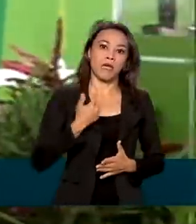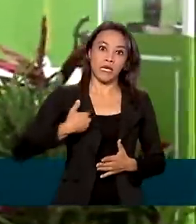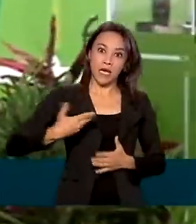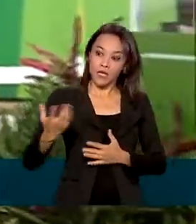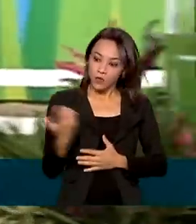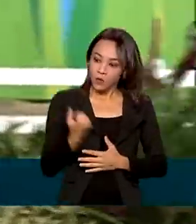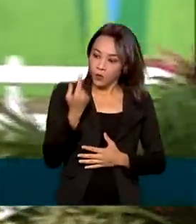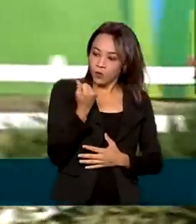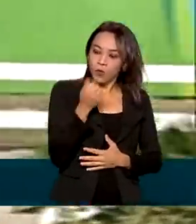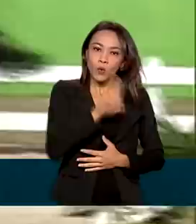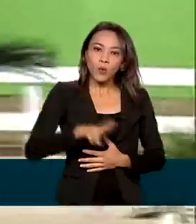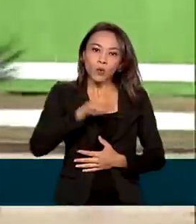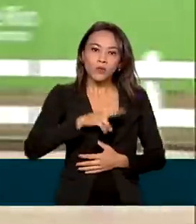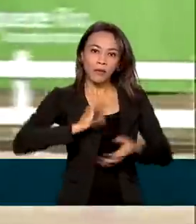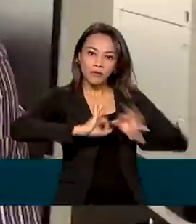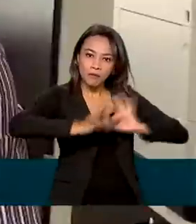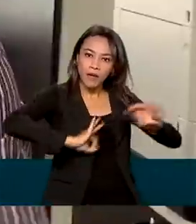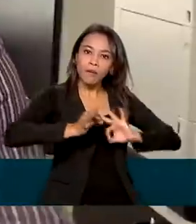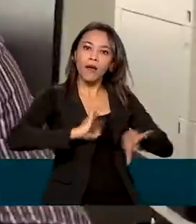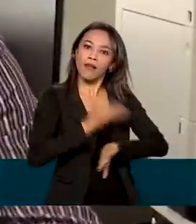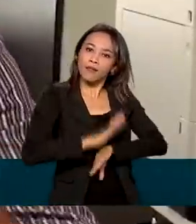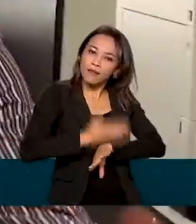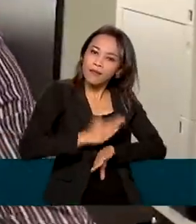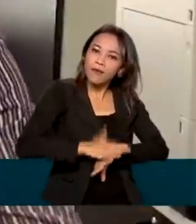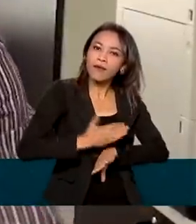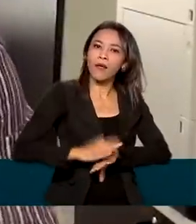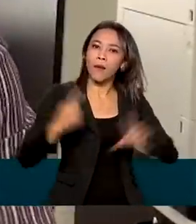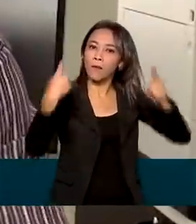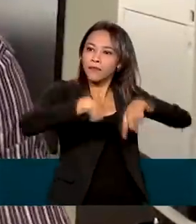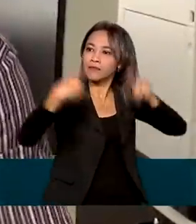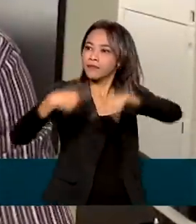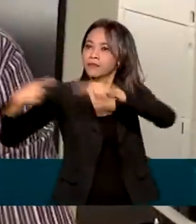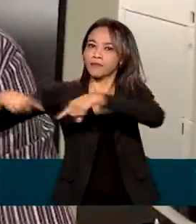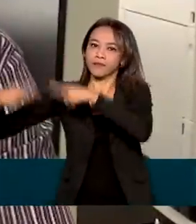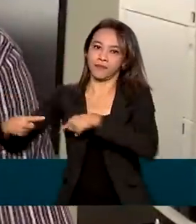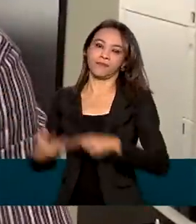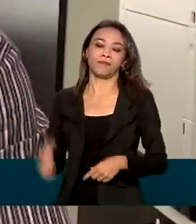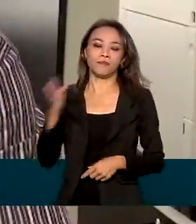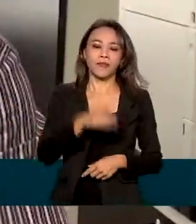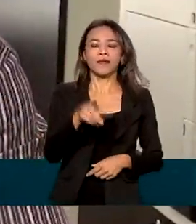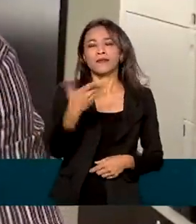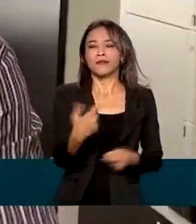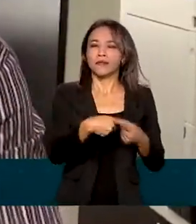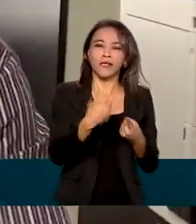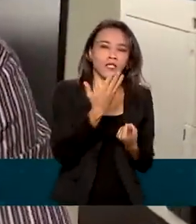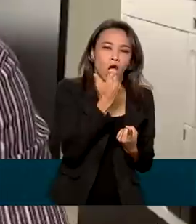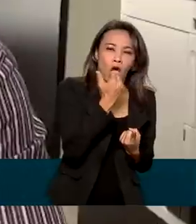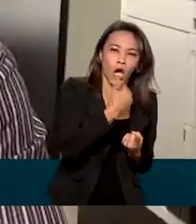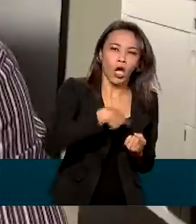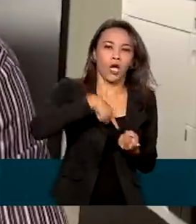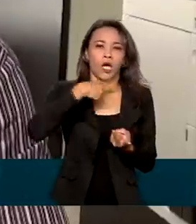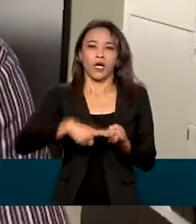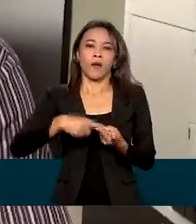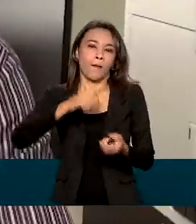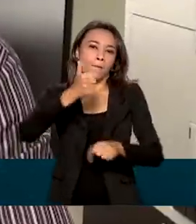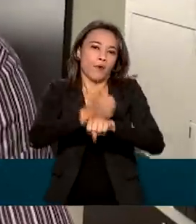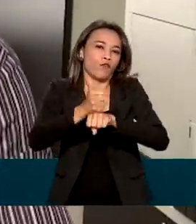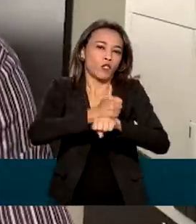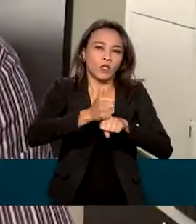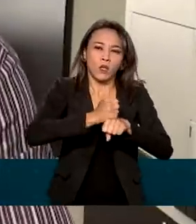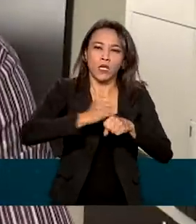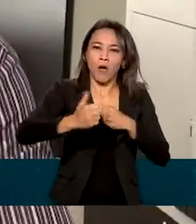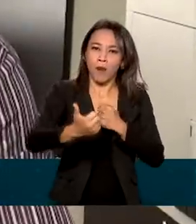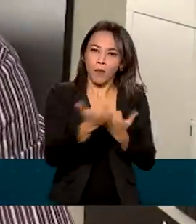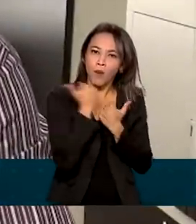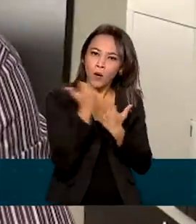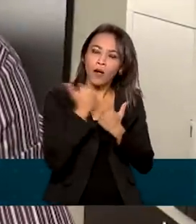prepararem em todas as competições. Seja em suplementação alimentar, em sua equipe multidisciplinar. Então, é de